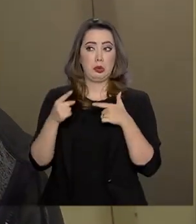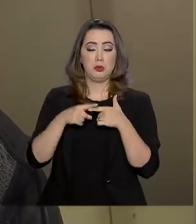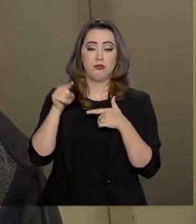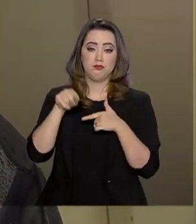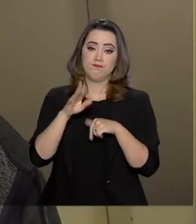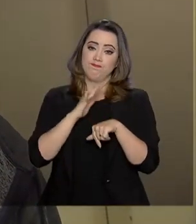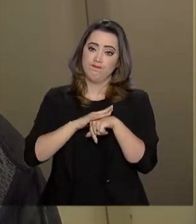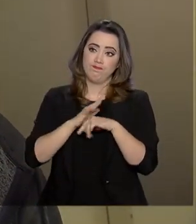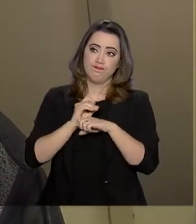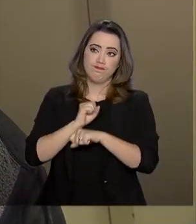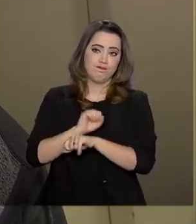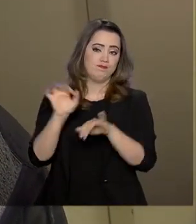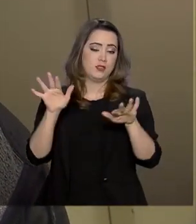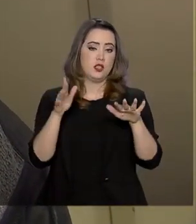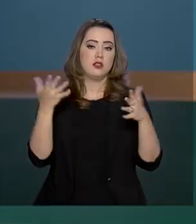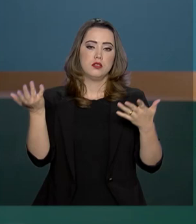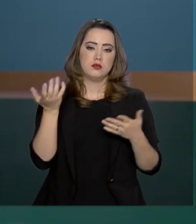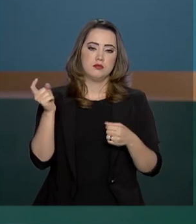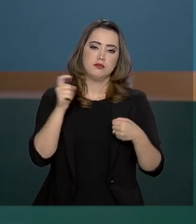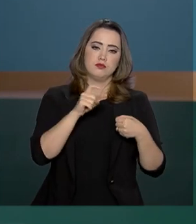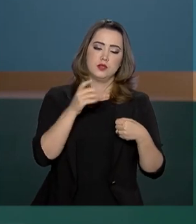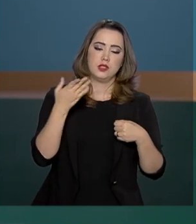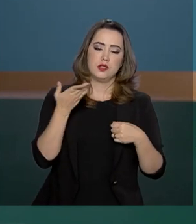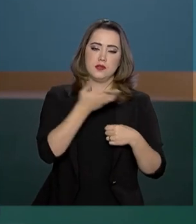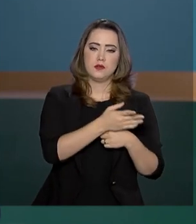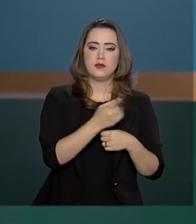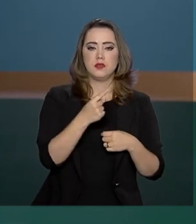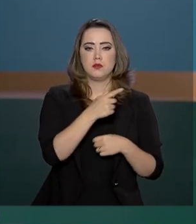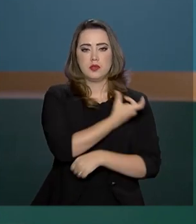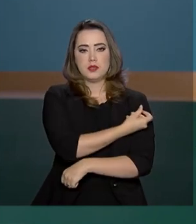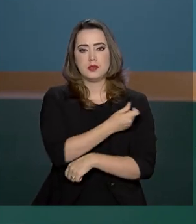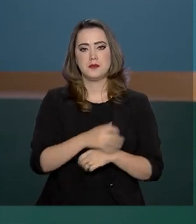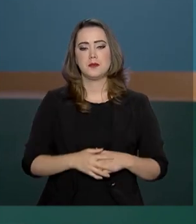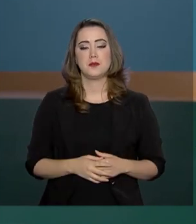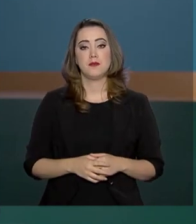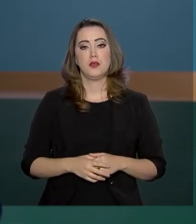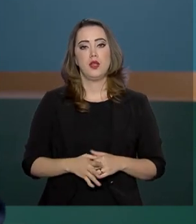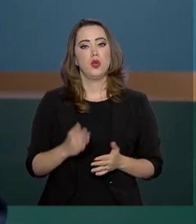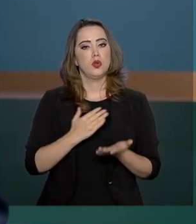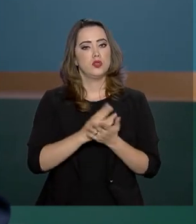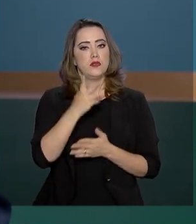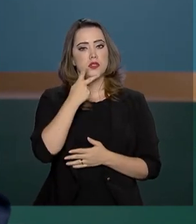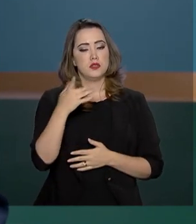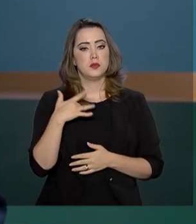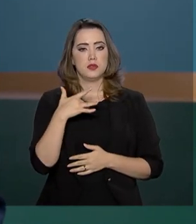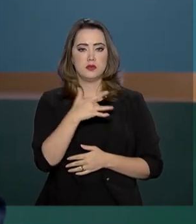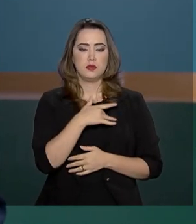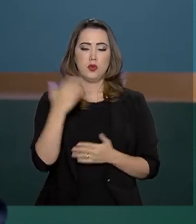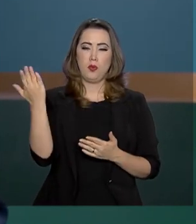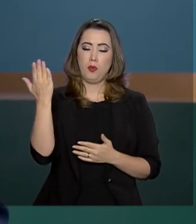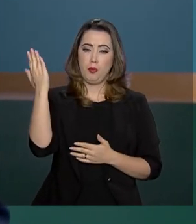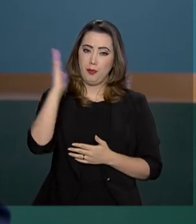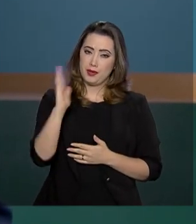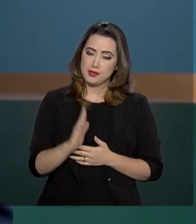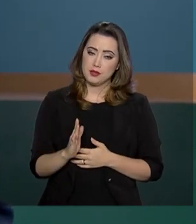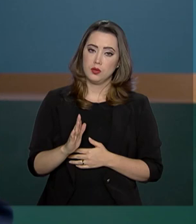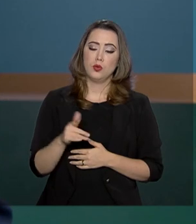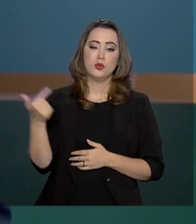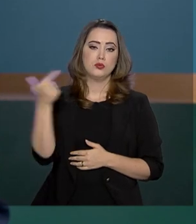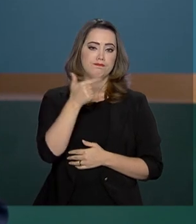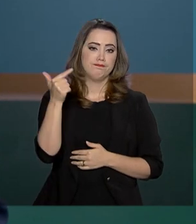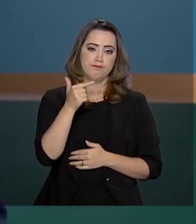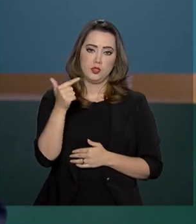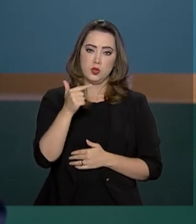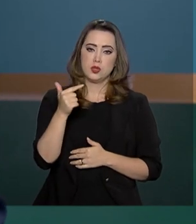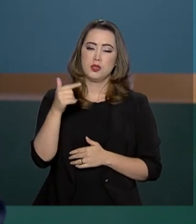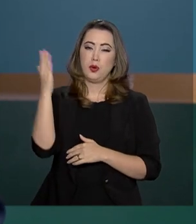resolvi vir fazer. E ainda sobre saúde, o Brasil ocupa a segunda posição no ranking mundial da